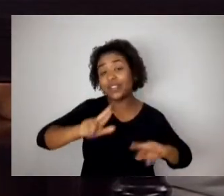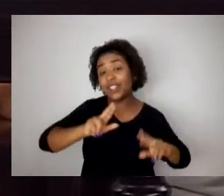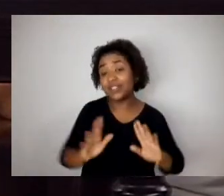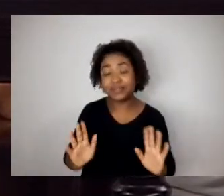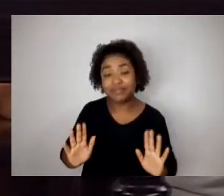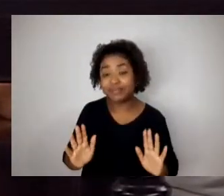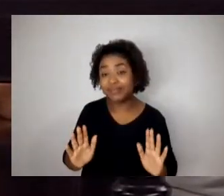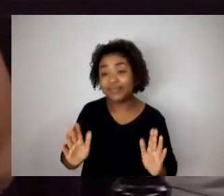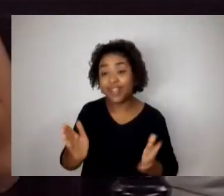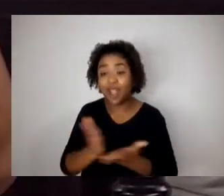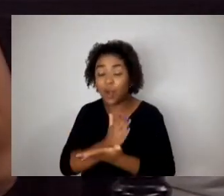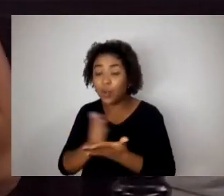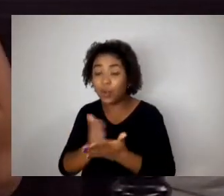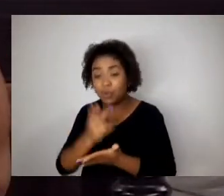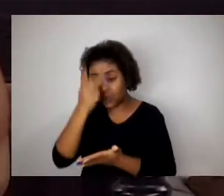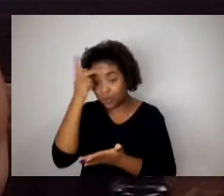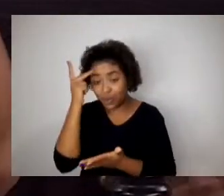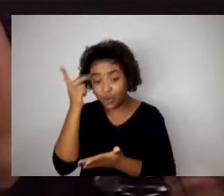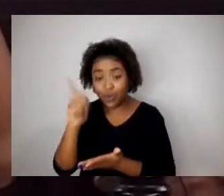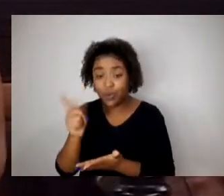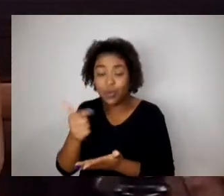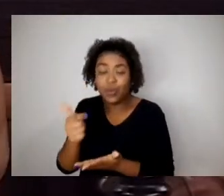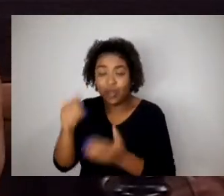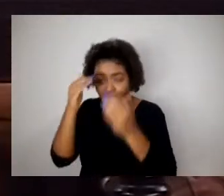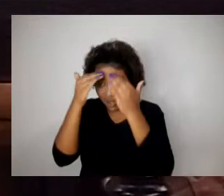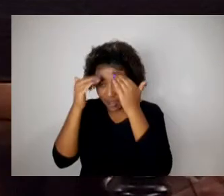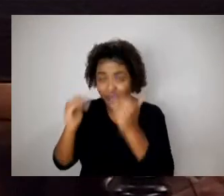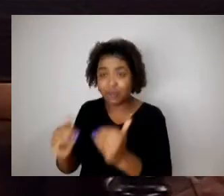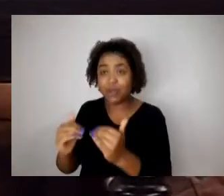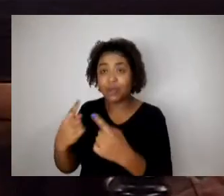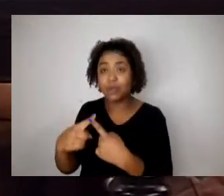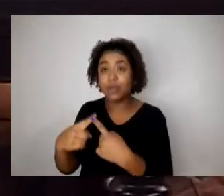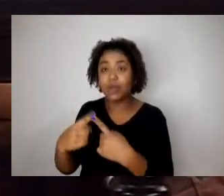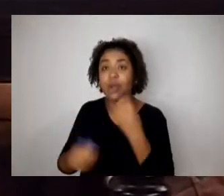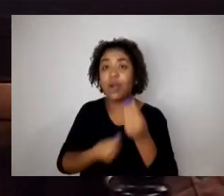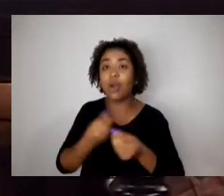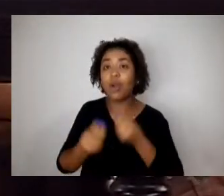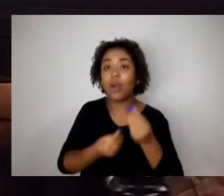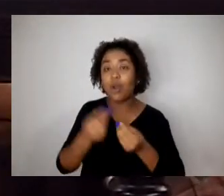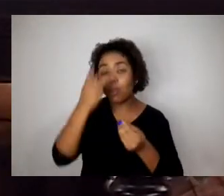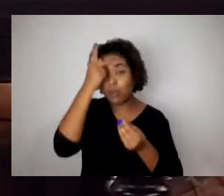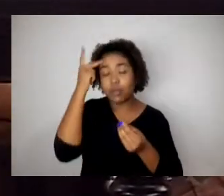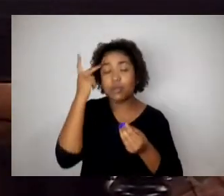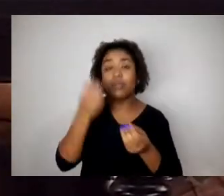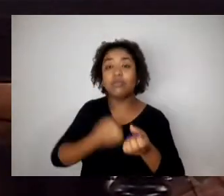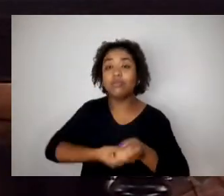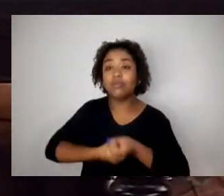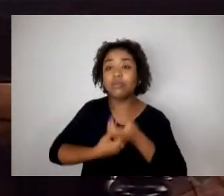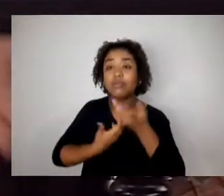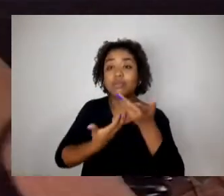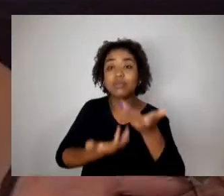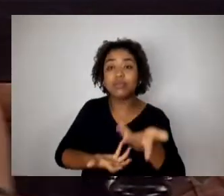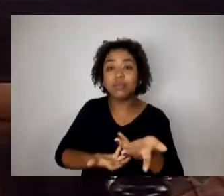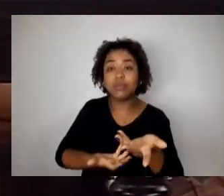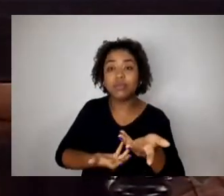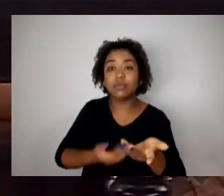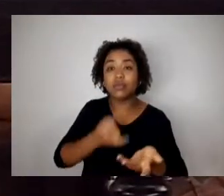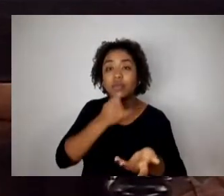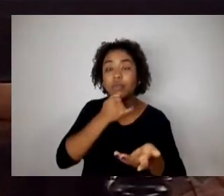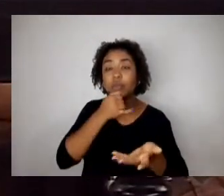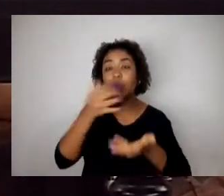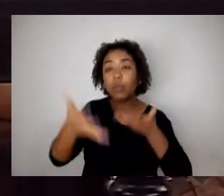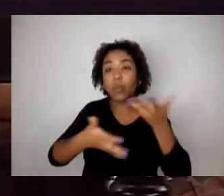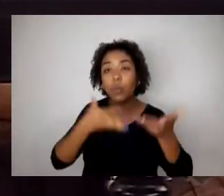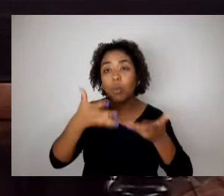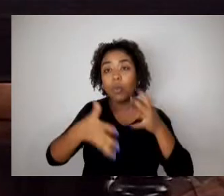forma de expressar respeitada. A vereadora Cida falou aqui de Libras. Libras utiliza gênero neutro.